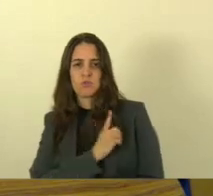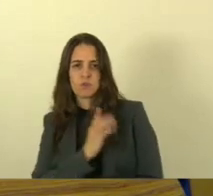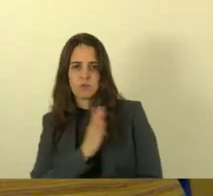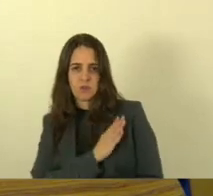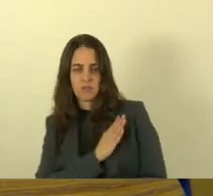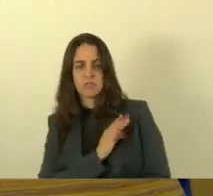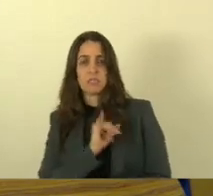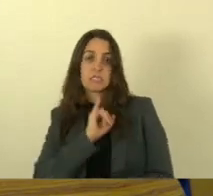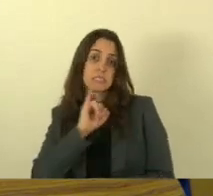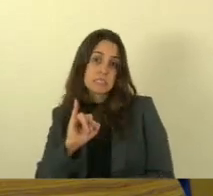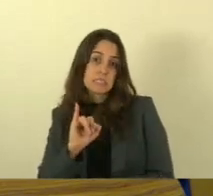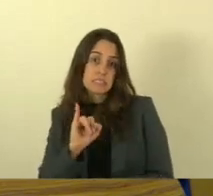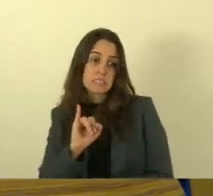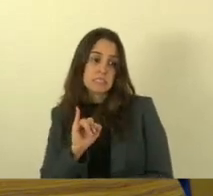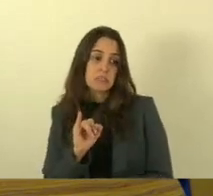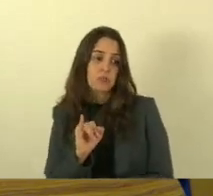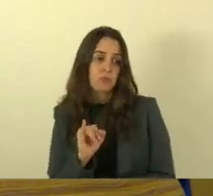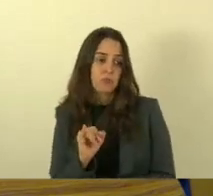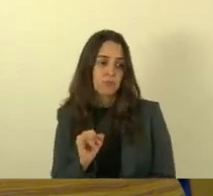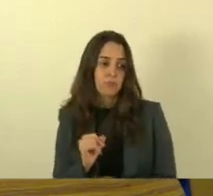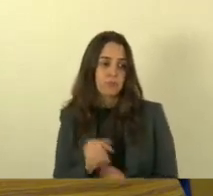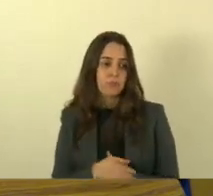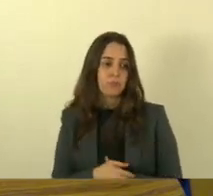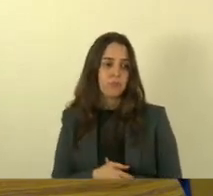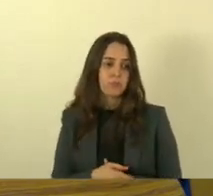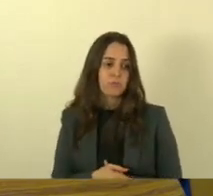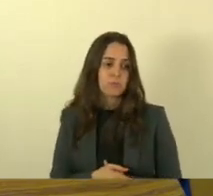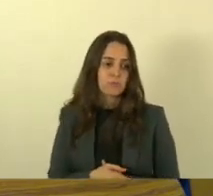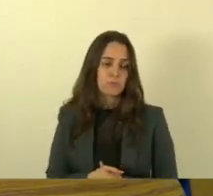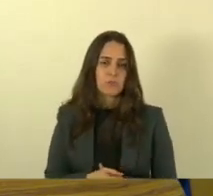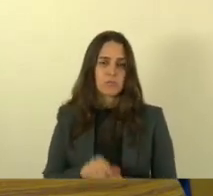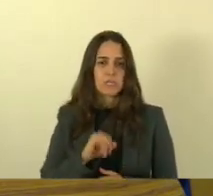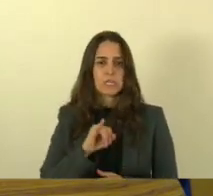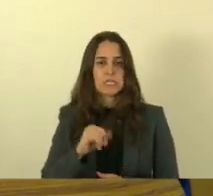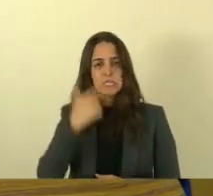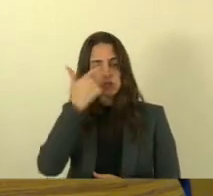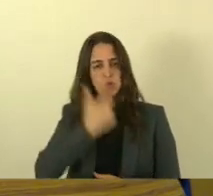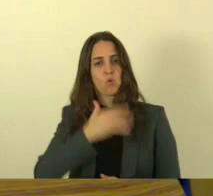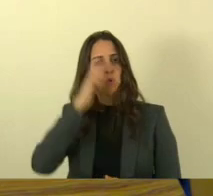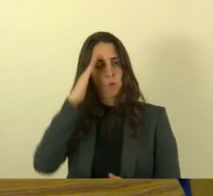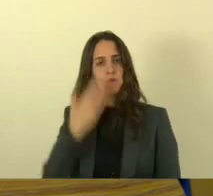se não tivesse se eu não tivesse confiança